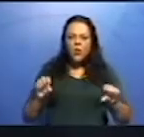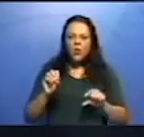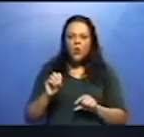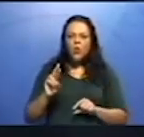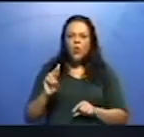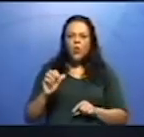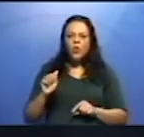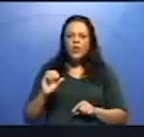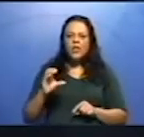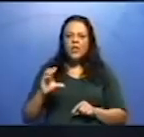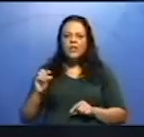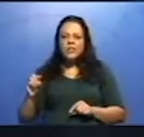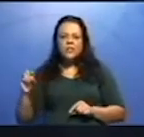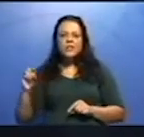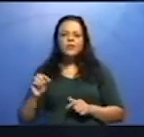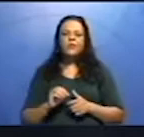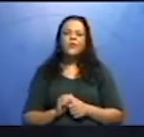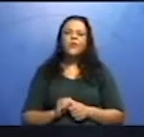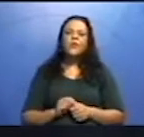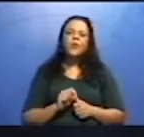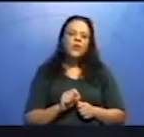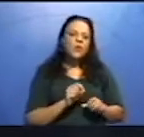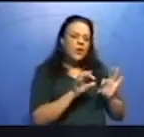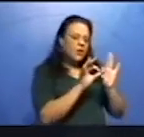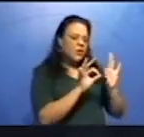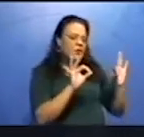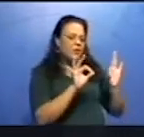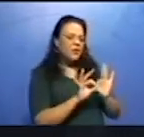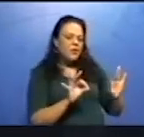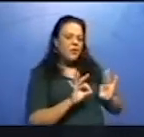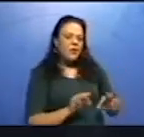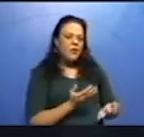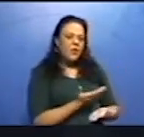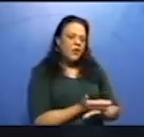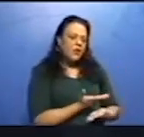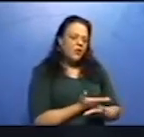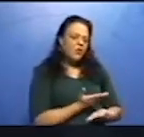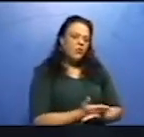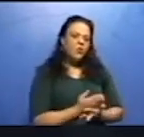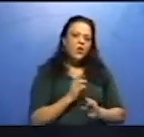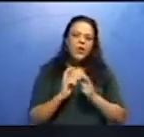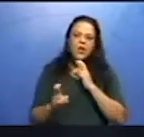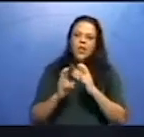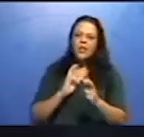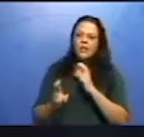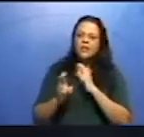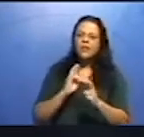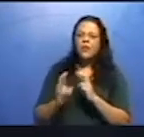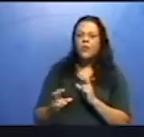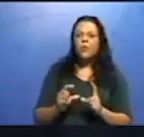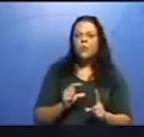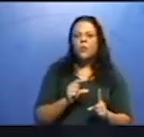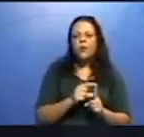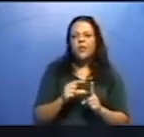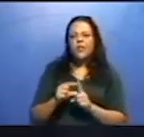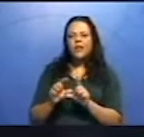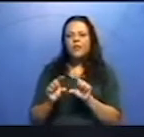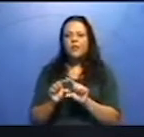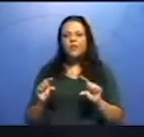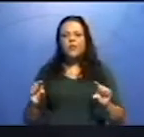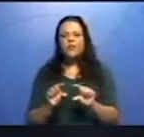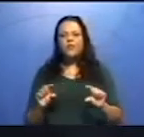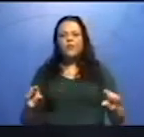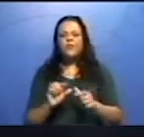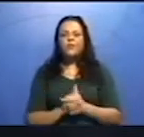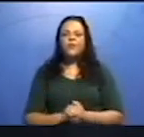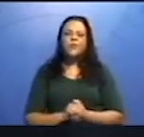Sintaxe, como eu havia falado, é a parte da gramática que estuda as relações entre as palavras na frase. O estudo dos termos da oração